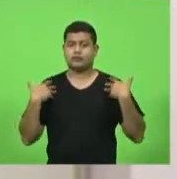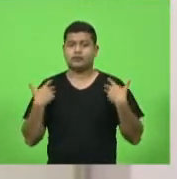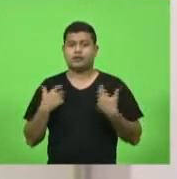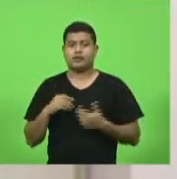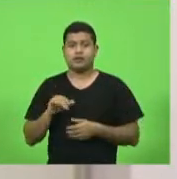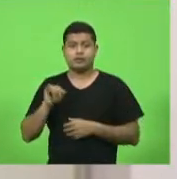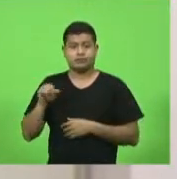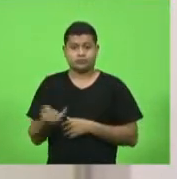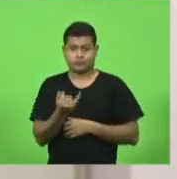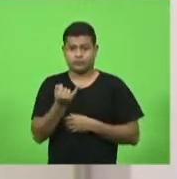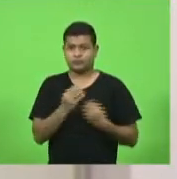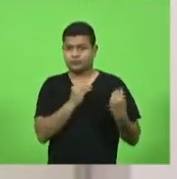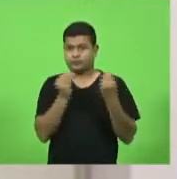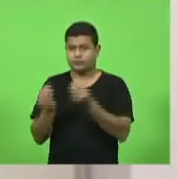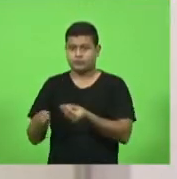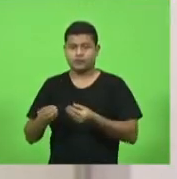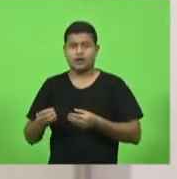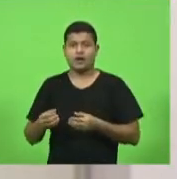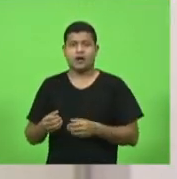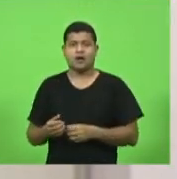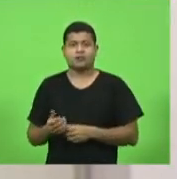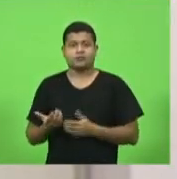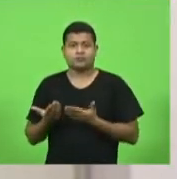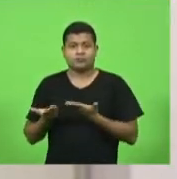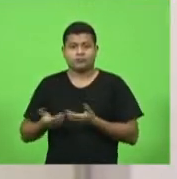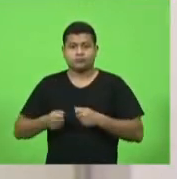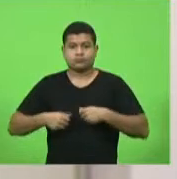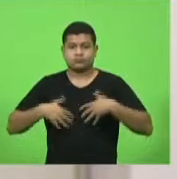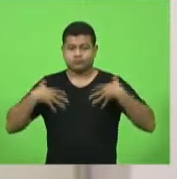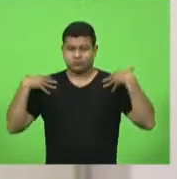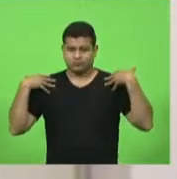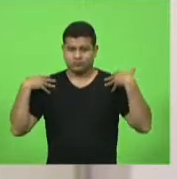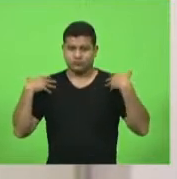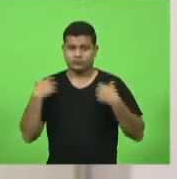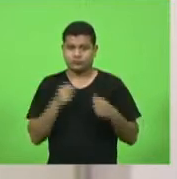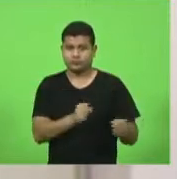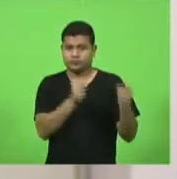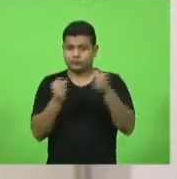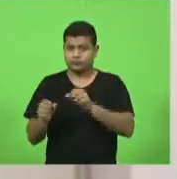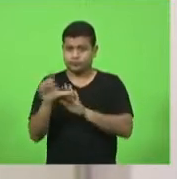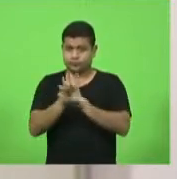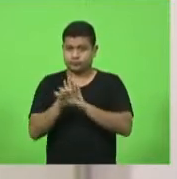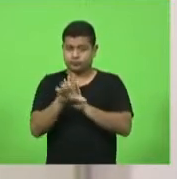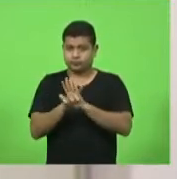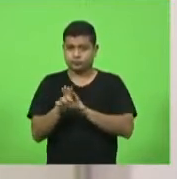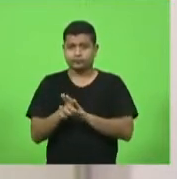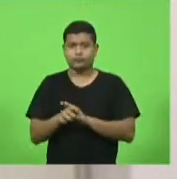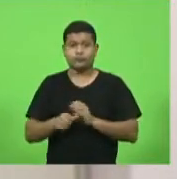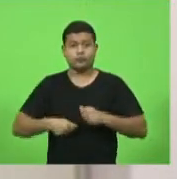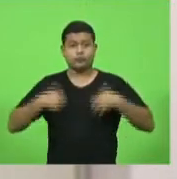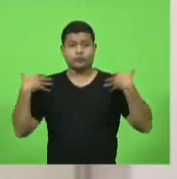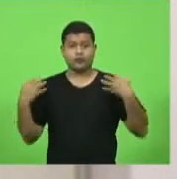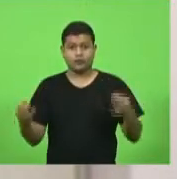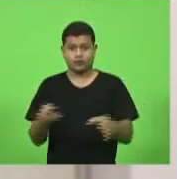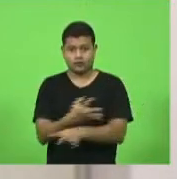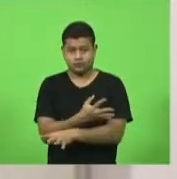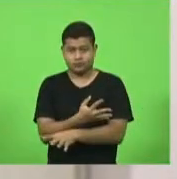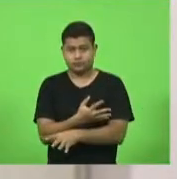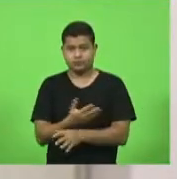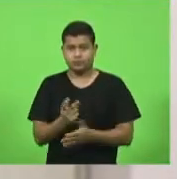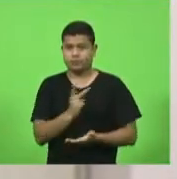oportunidade receberam honrarias do Poder Legislativo. Após as homenagens, o senhor presidente